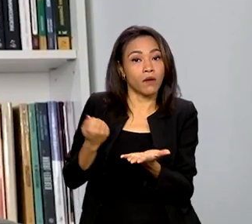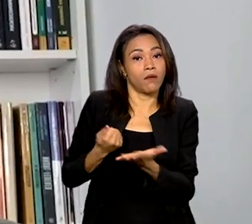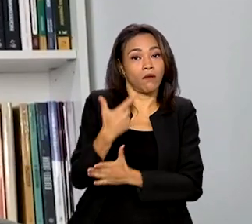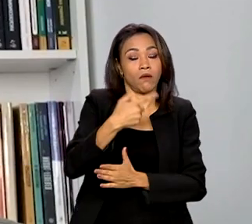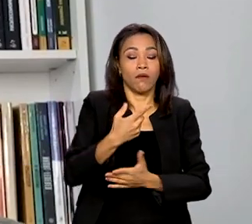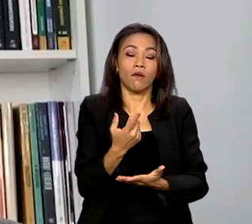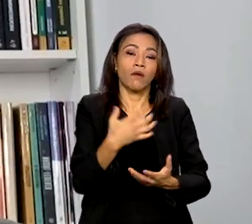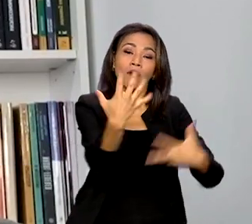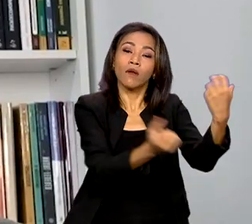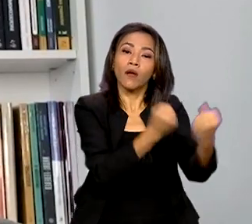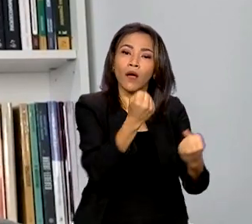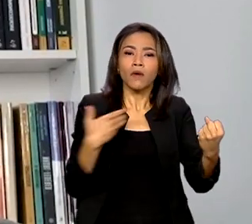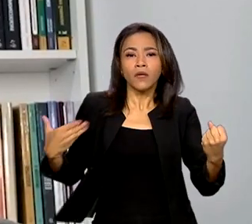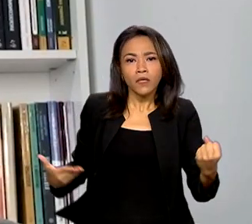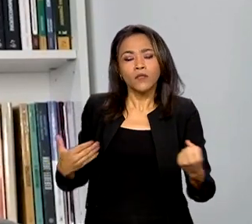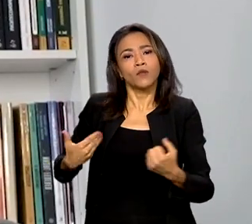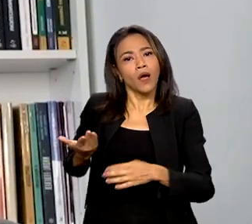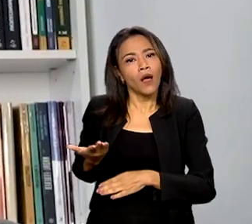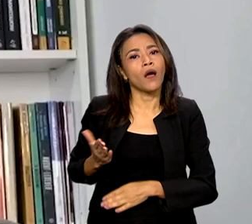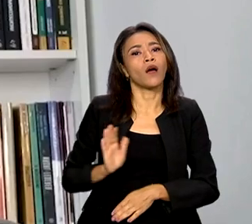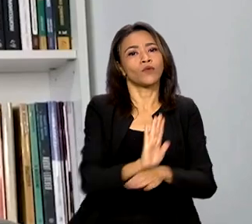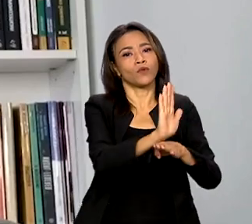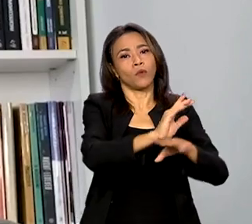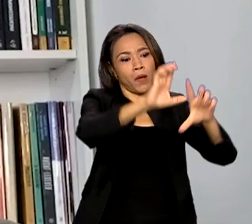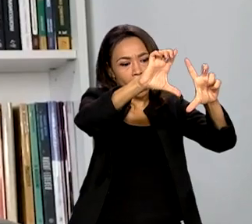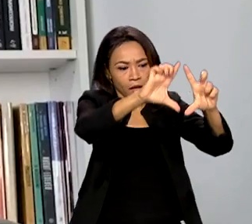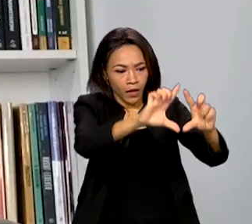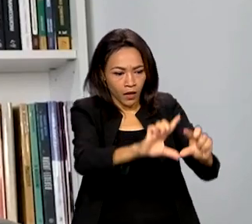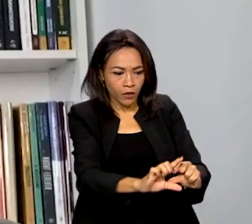automóveis contribuiu para essa queda dos automóveis novos.